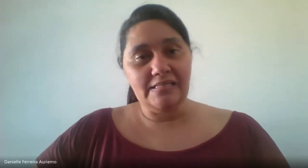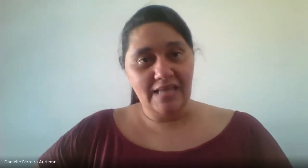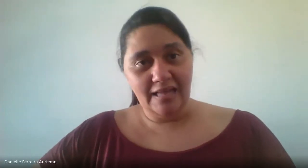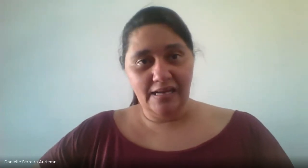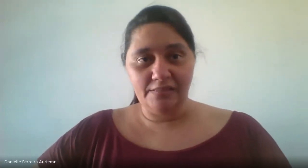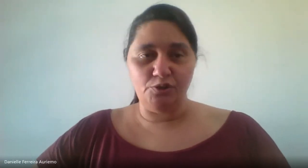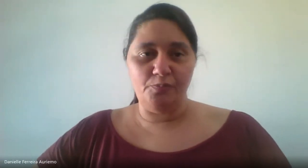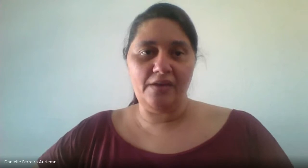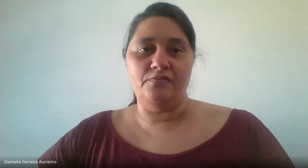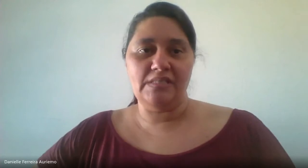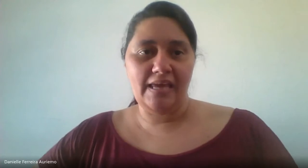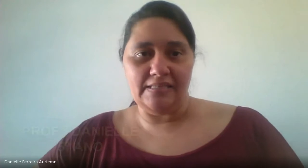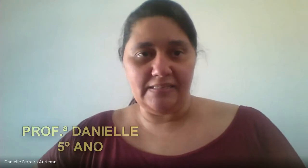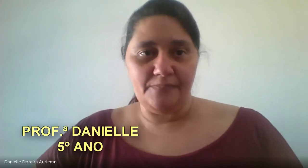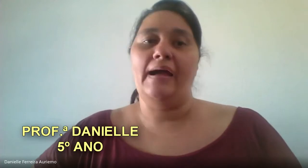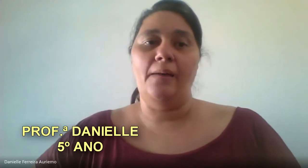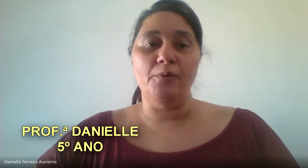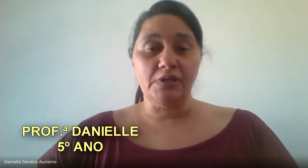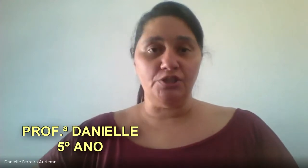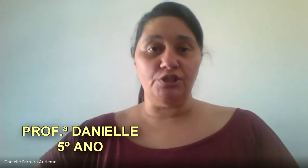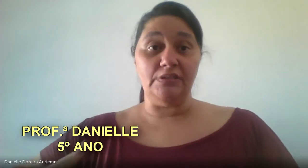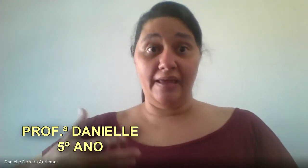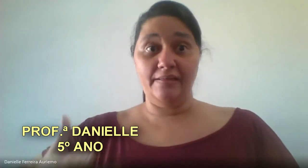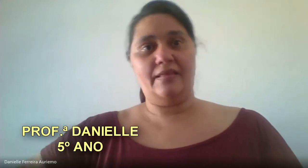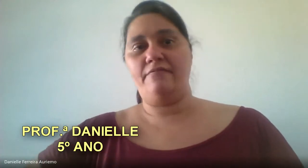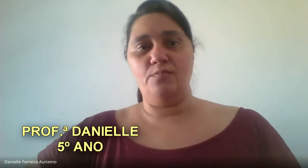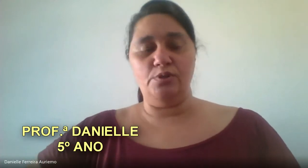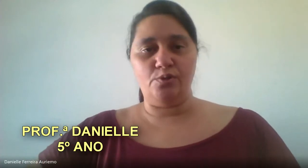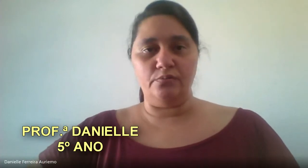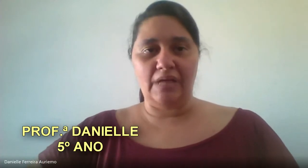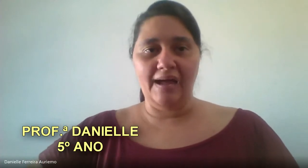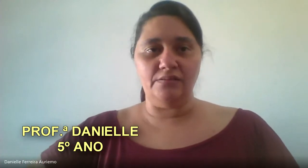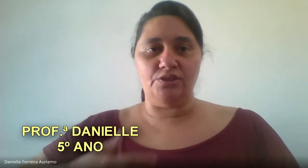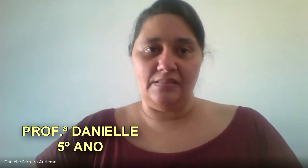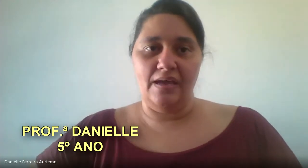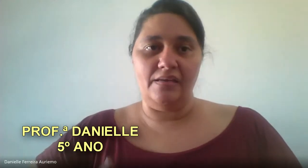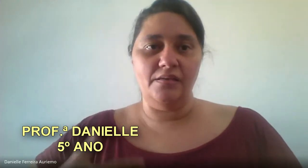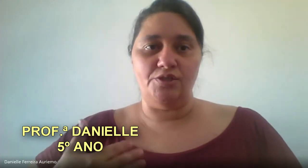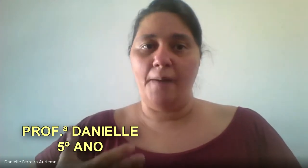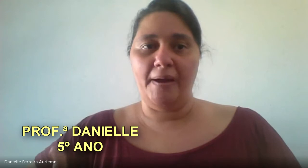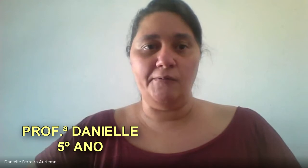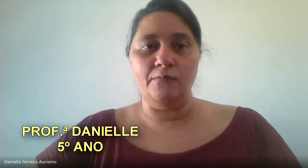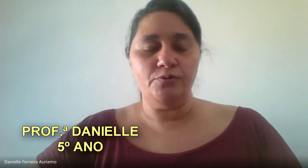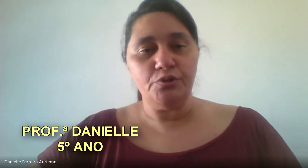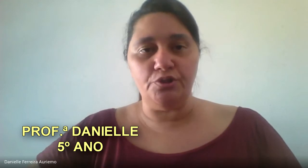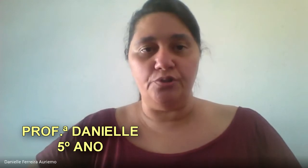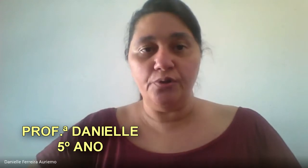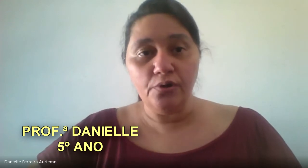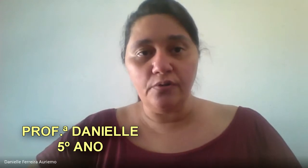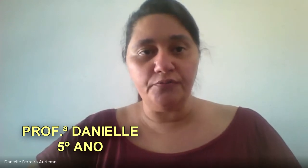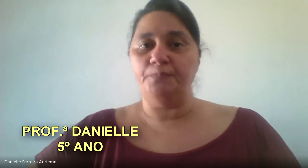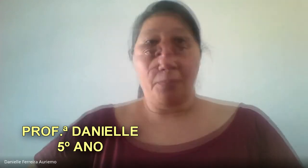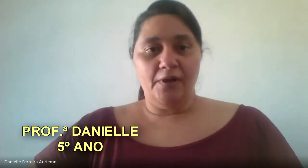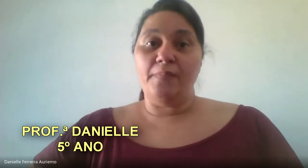Olá, criançada! Tudo bem com vocês? Acabou que a gente nem teve muito contados e aí já parou com tudo isso